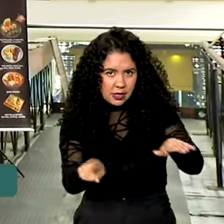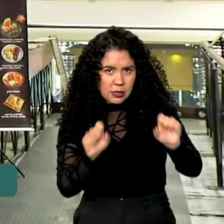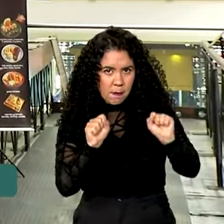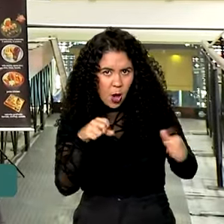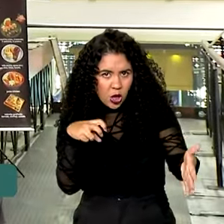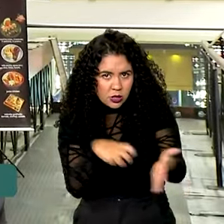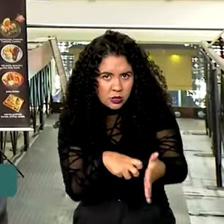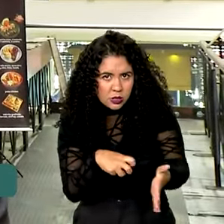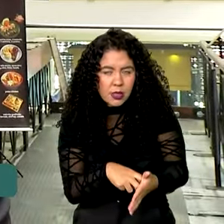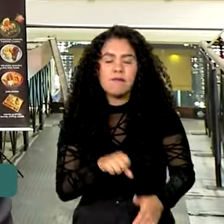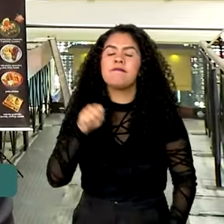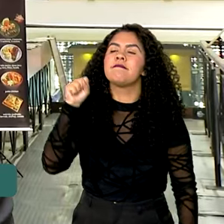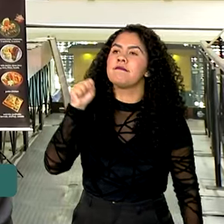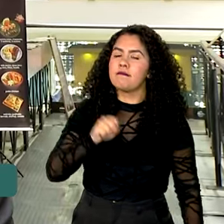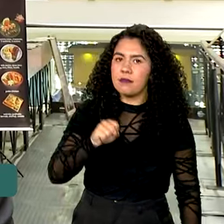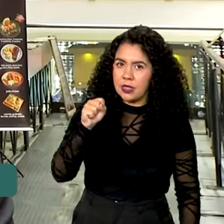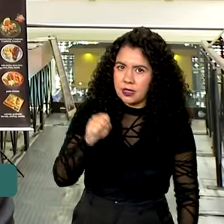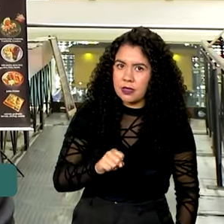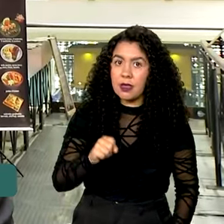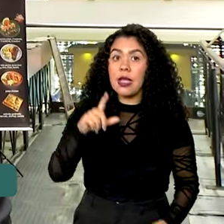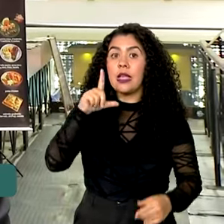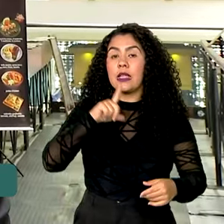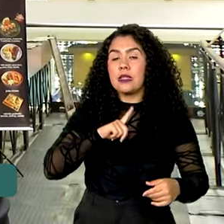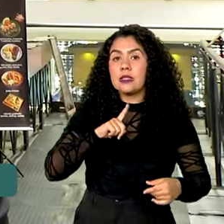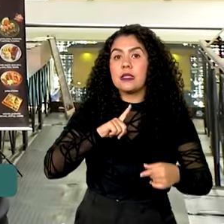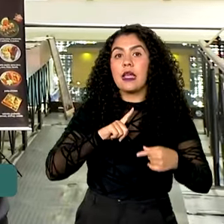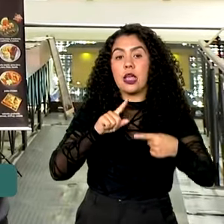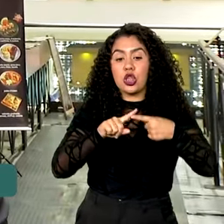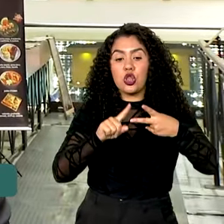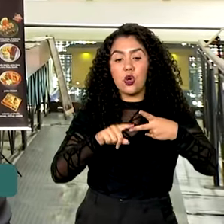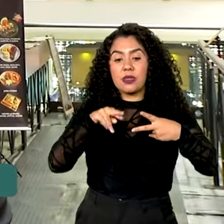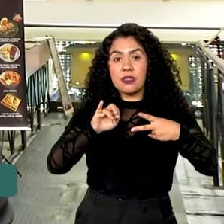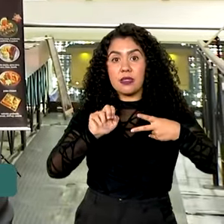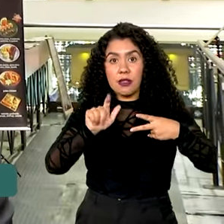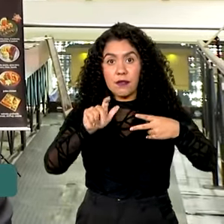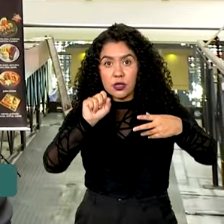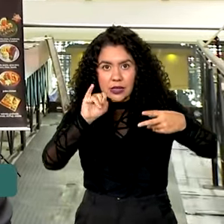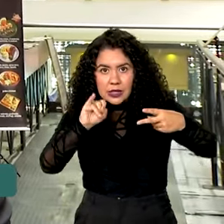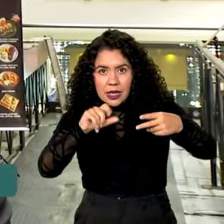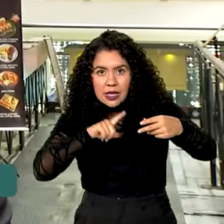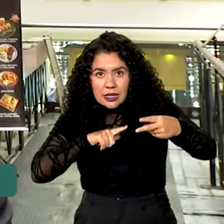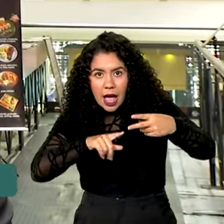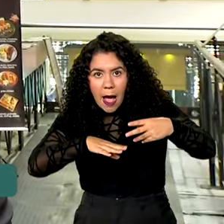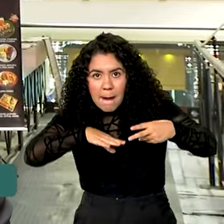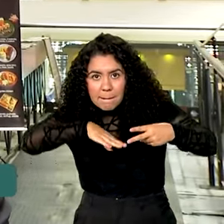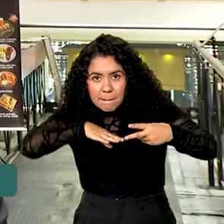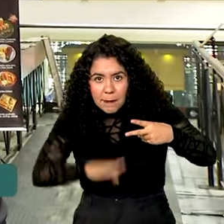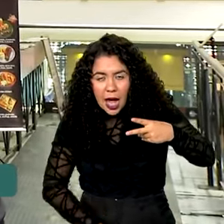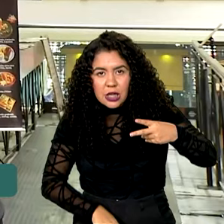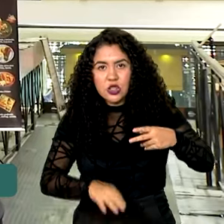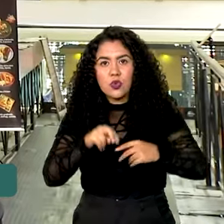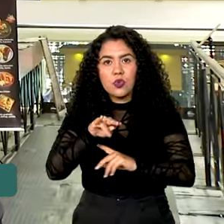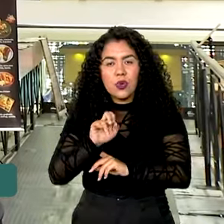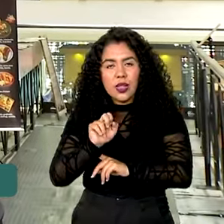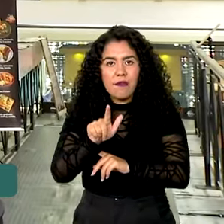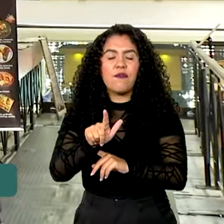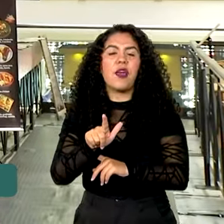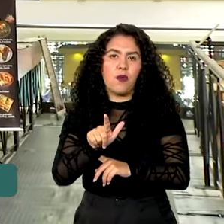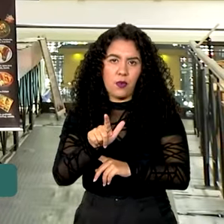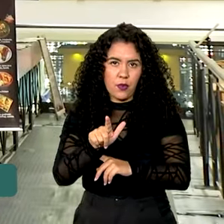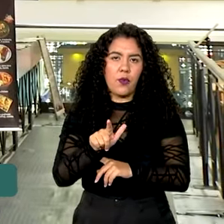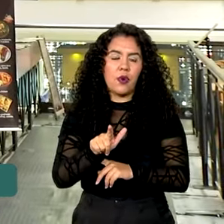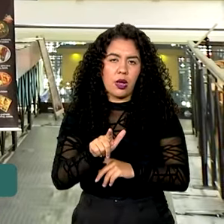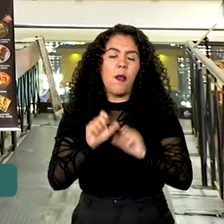Sim, se elas estiverem... A gente tem esses dois níveis. Se elas estiverem abaixo do nível regular, elas estão abaixo dos níveis regulamentares,